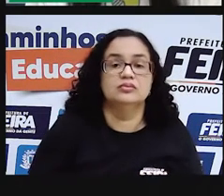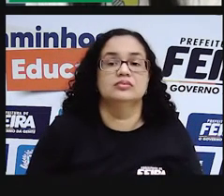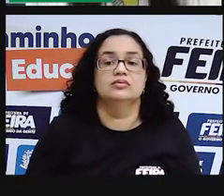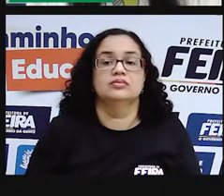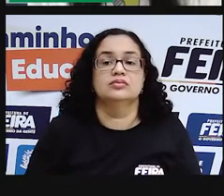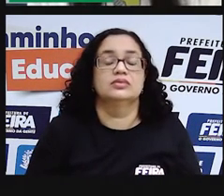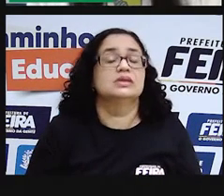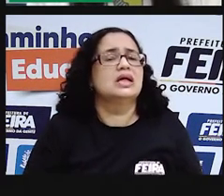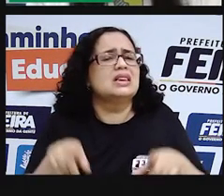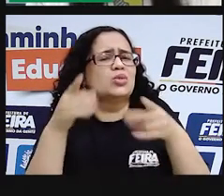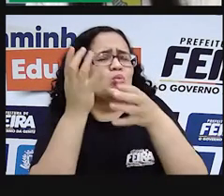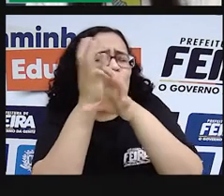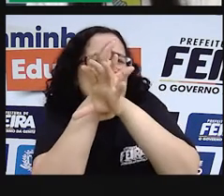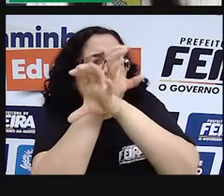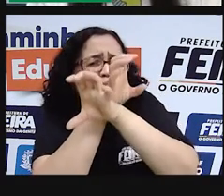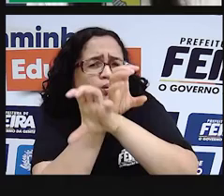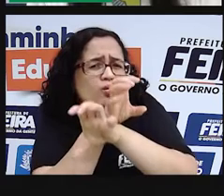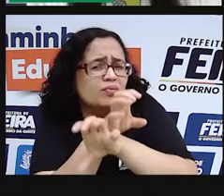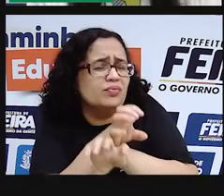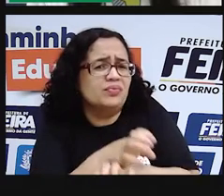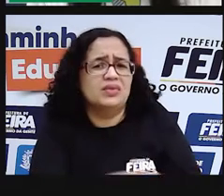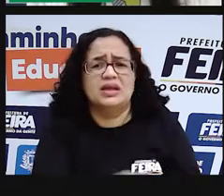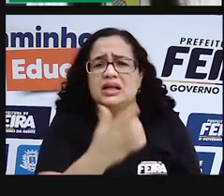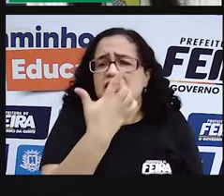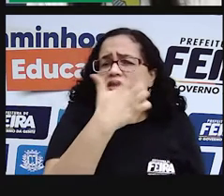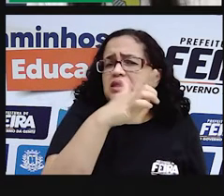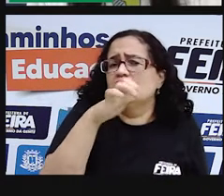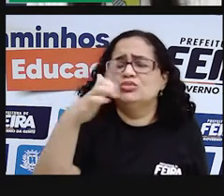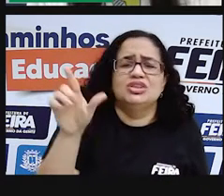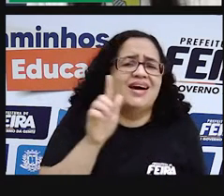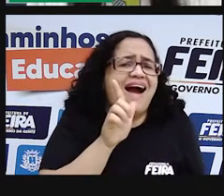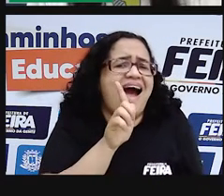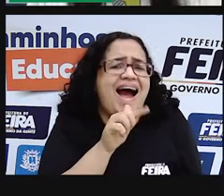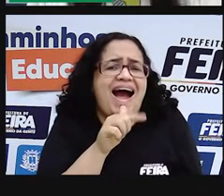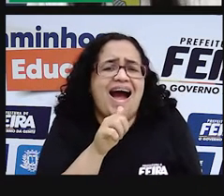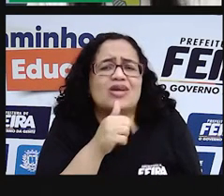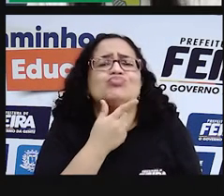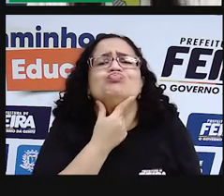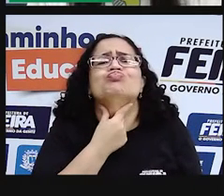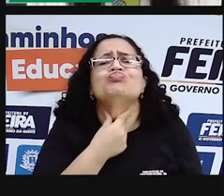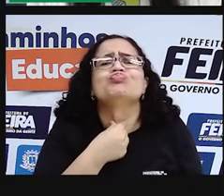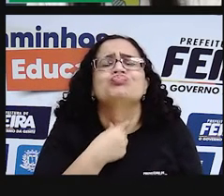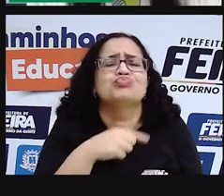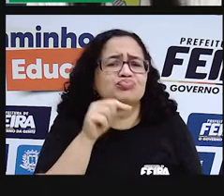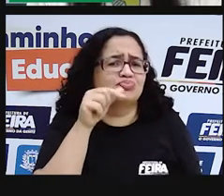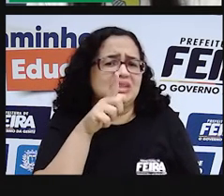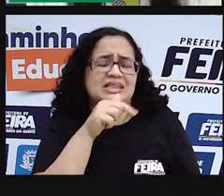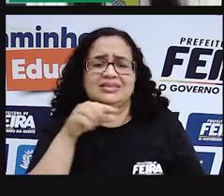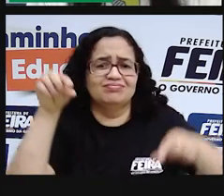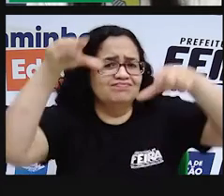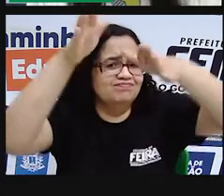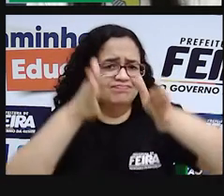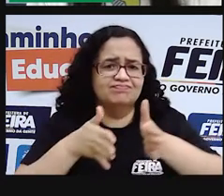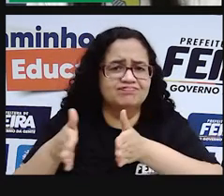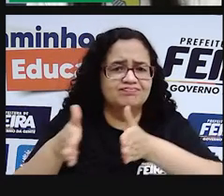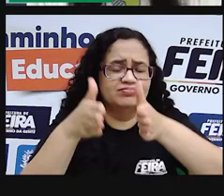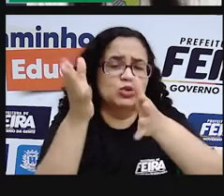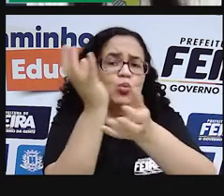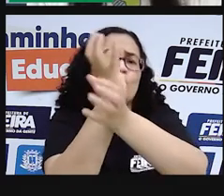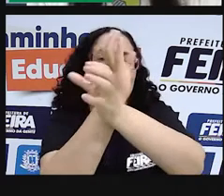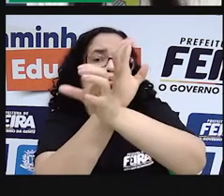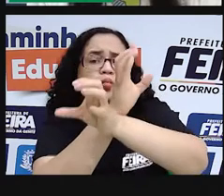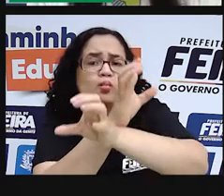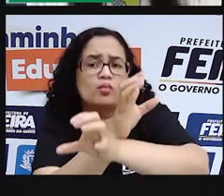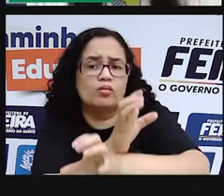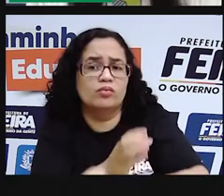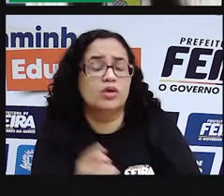Tão seco que não deixou sequer uma gota d'água em nenhuma barragem. A seca bebeu até